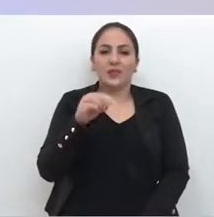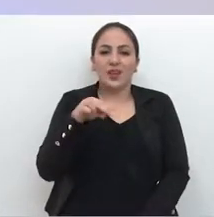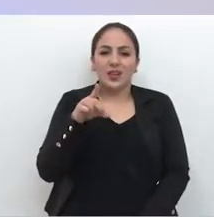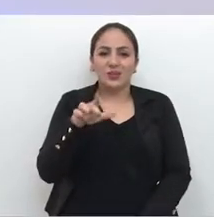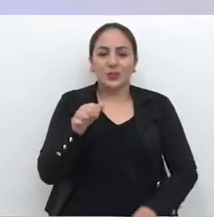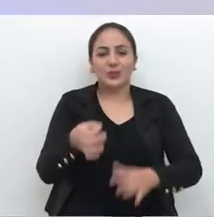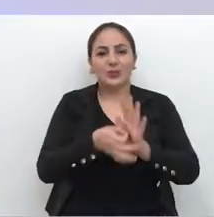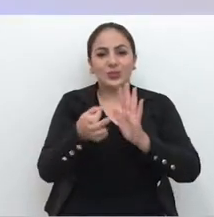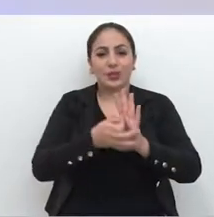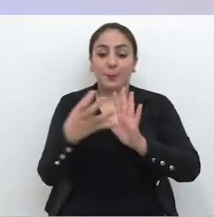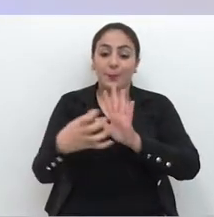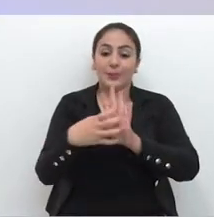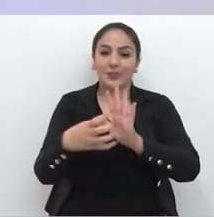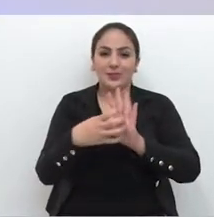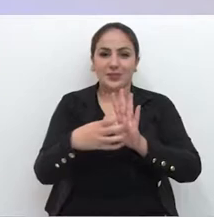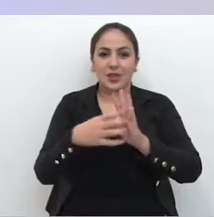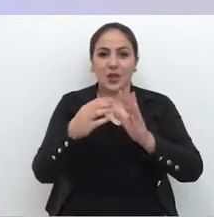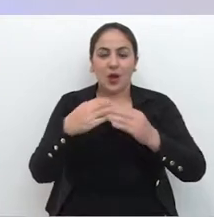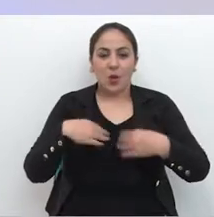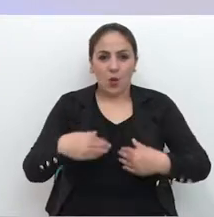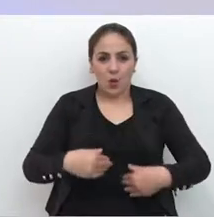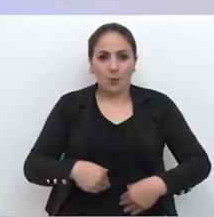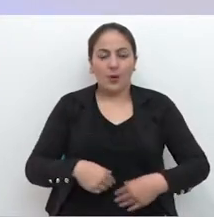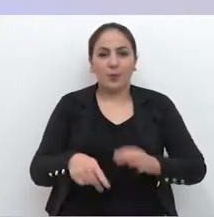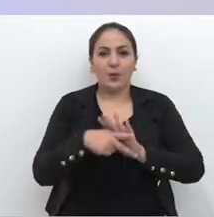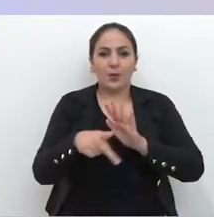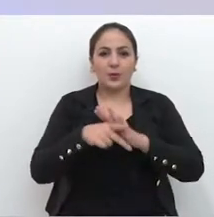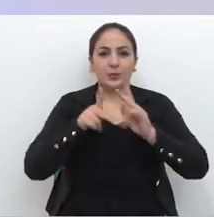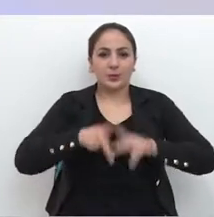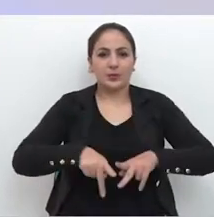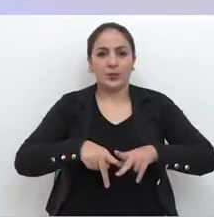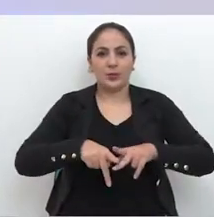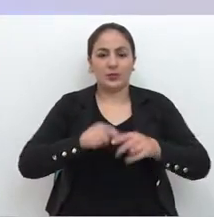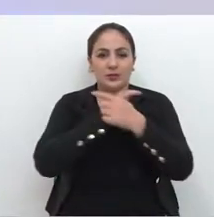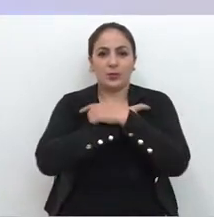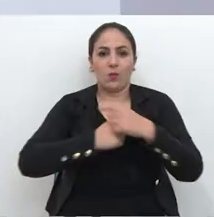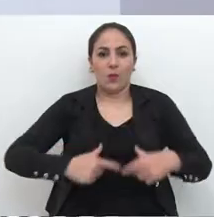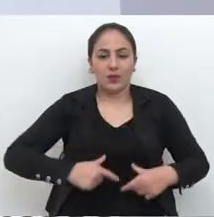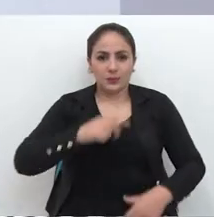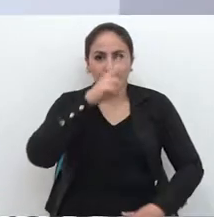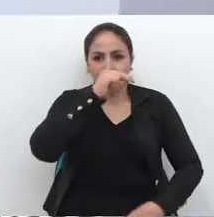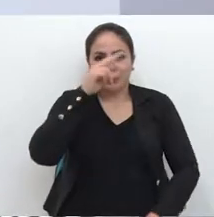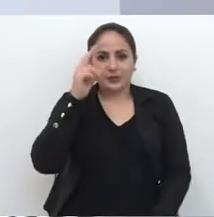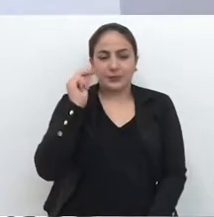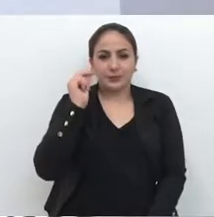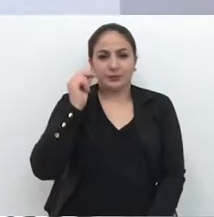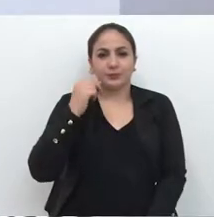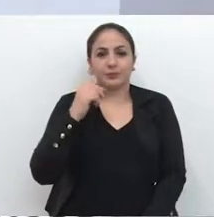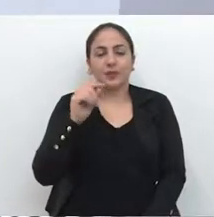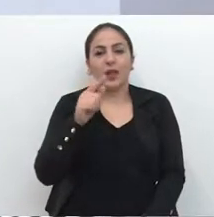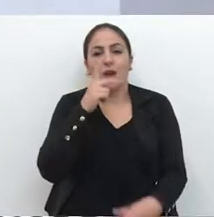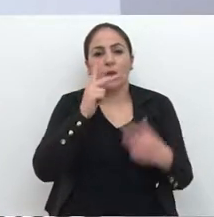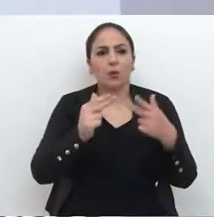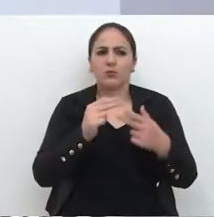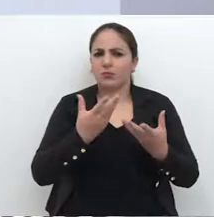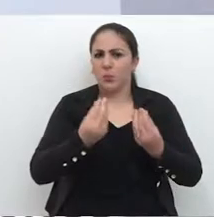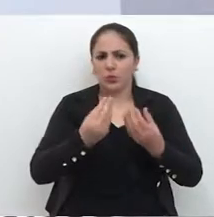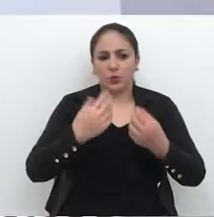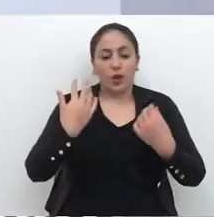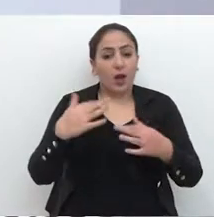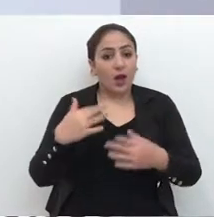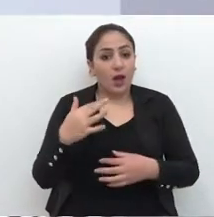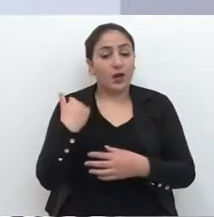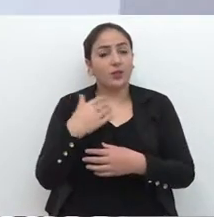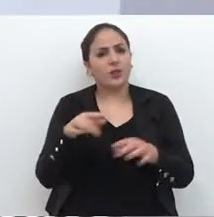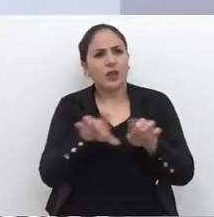Ronaldo Rosa sugere padronização do uniforme dos vigilantes do município. Porque não seria lá um investimento tão